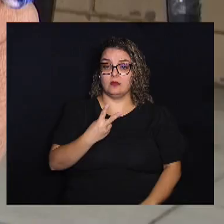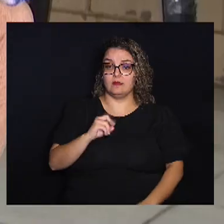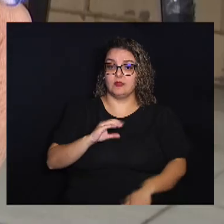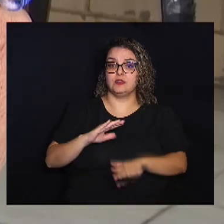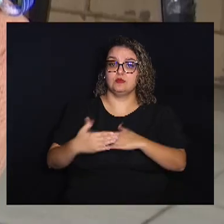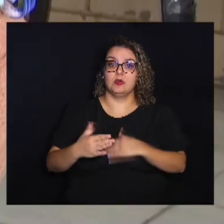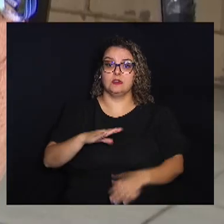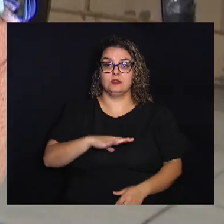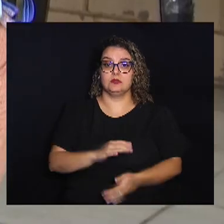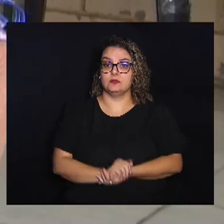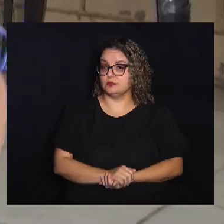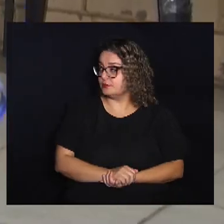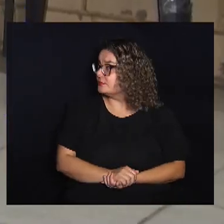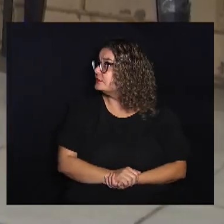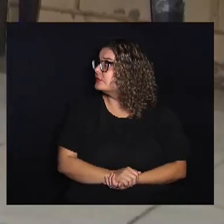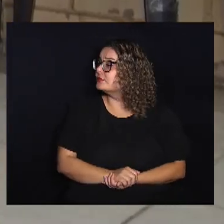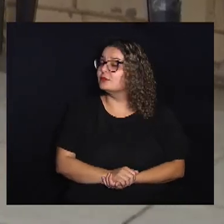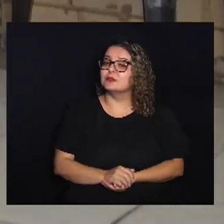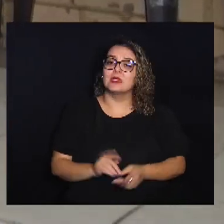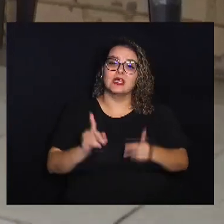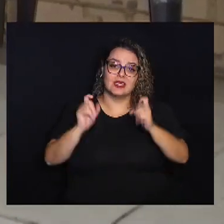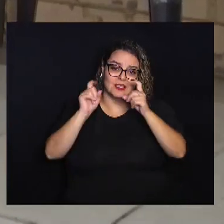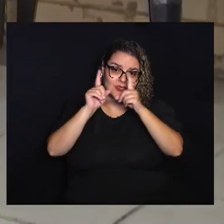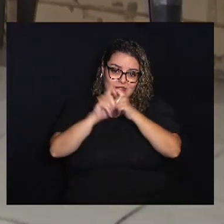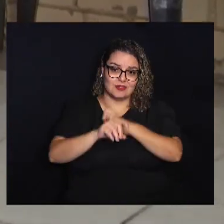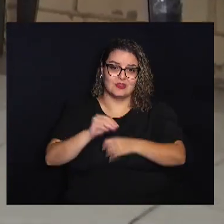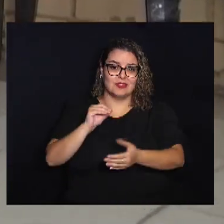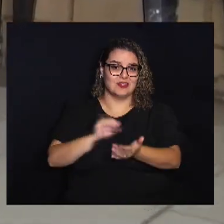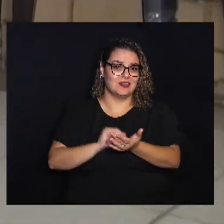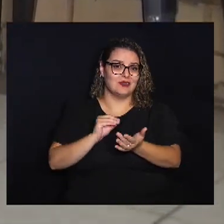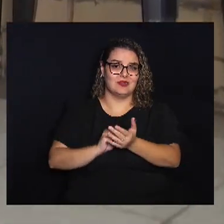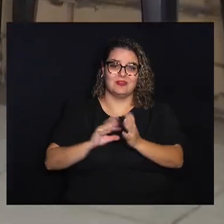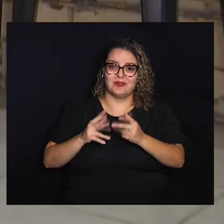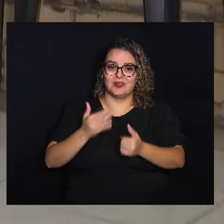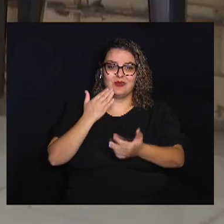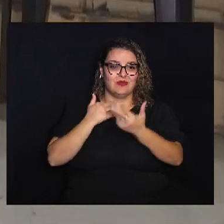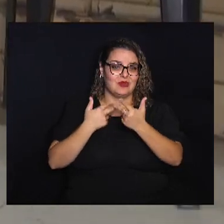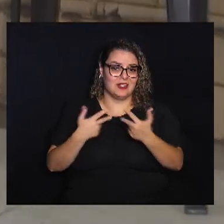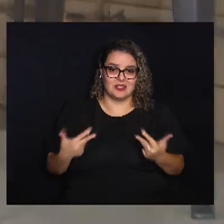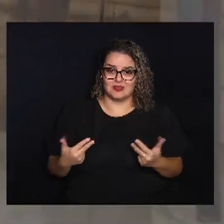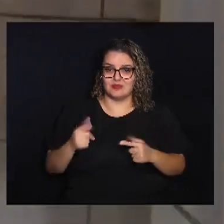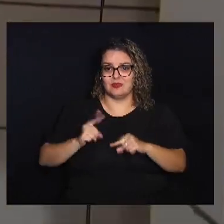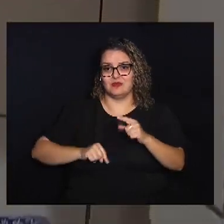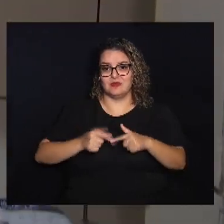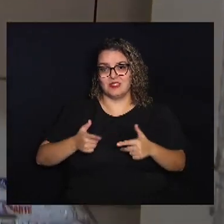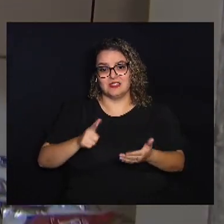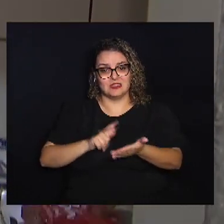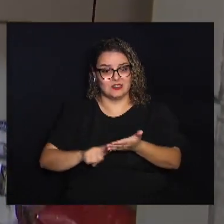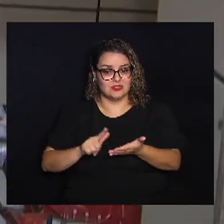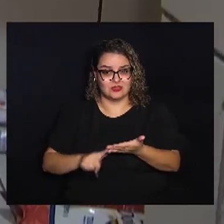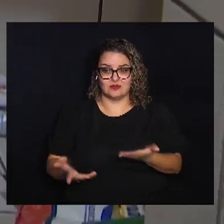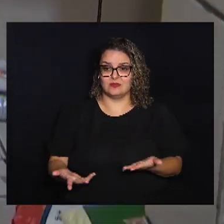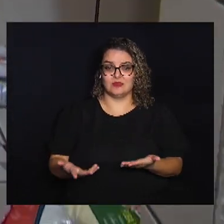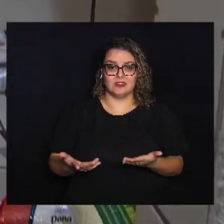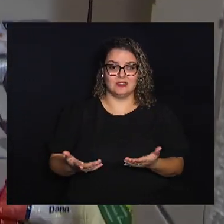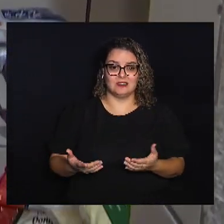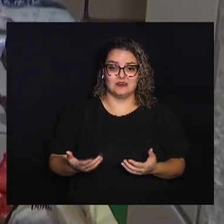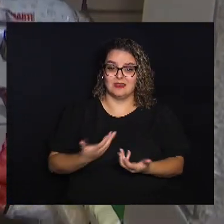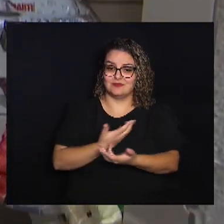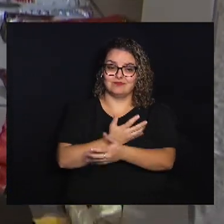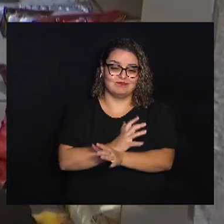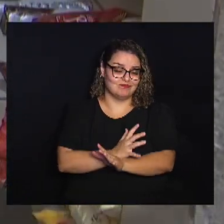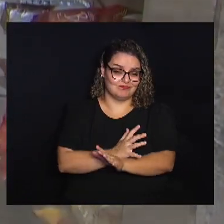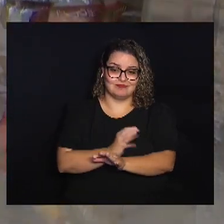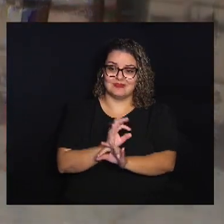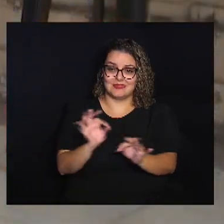cidade Está em situação precária Está faltando de tudo Alimentação, material de limpeza As pensões vazias Não